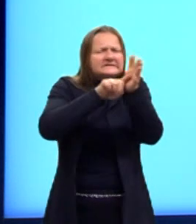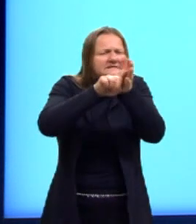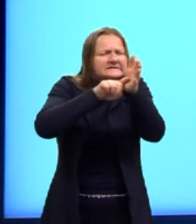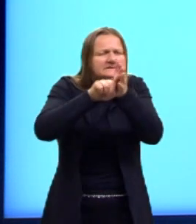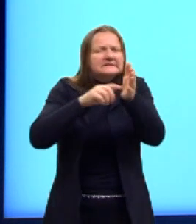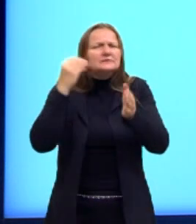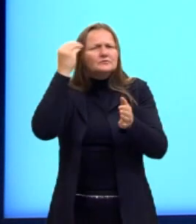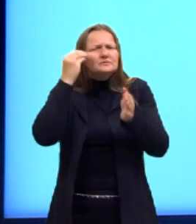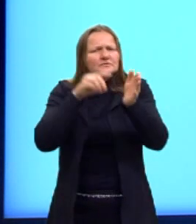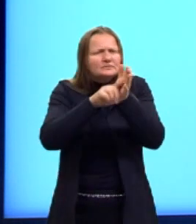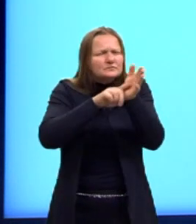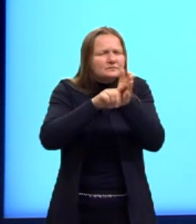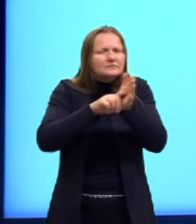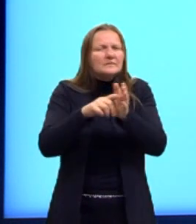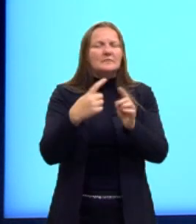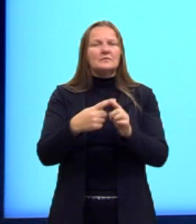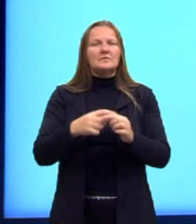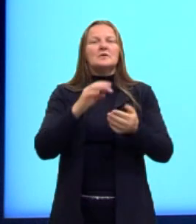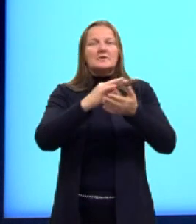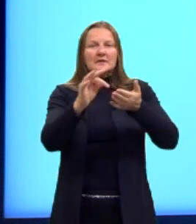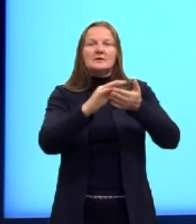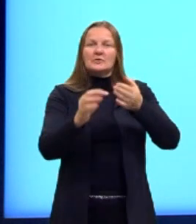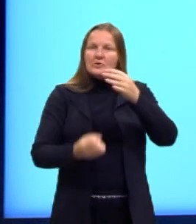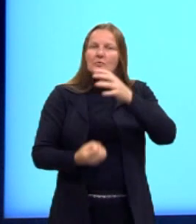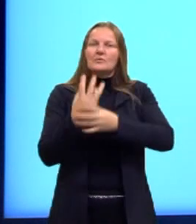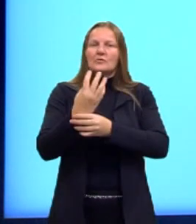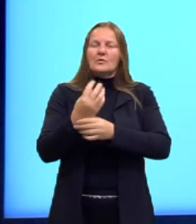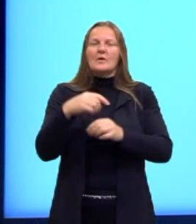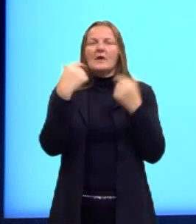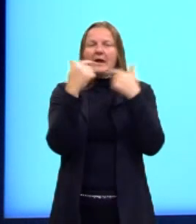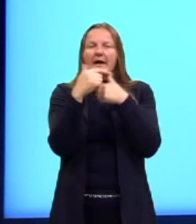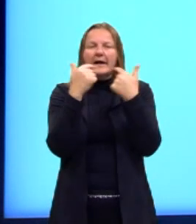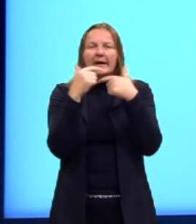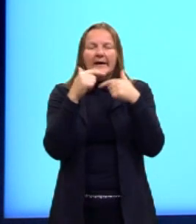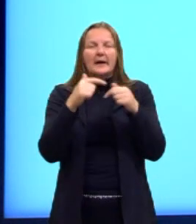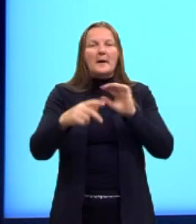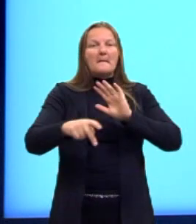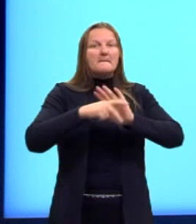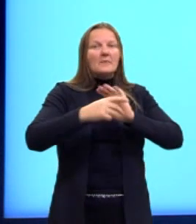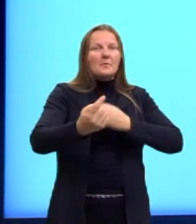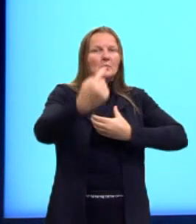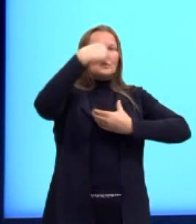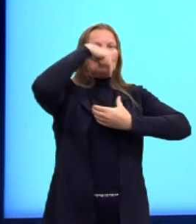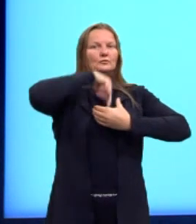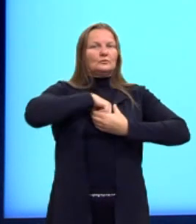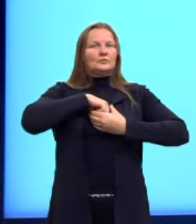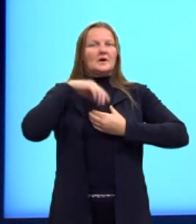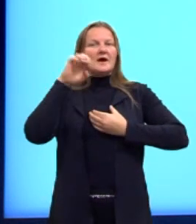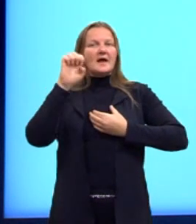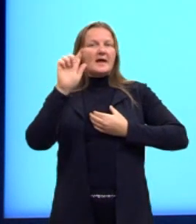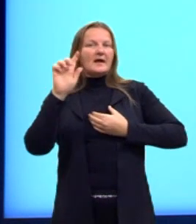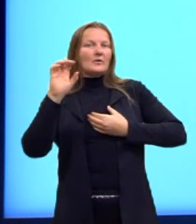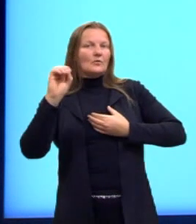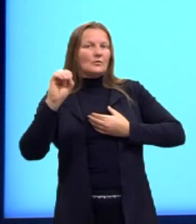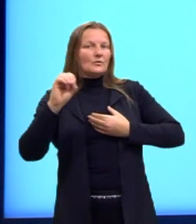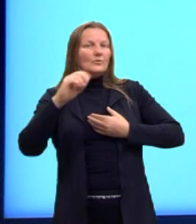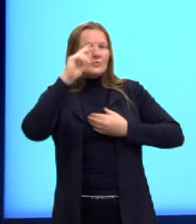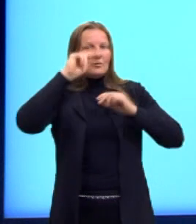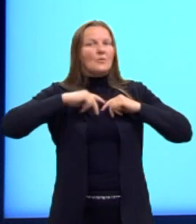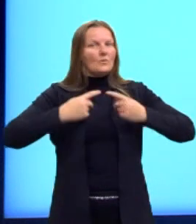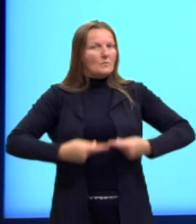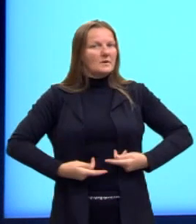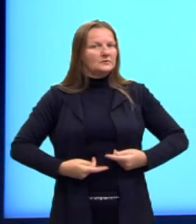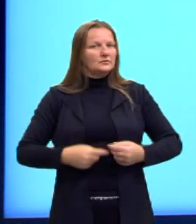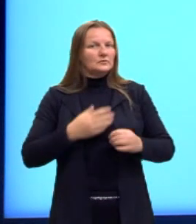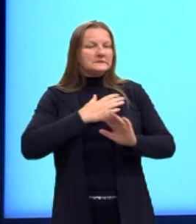acerca disso, afirmando que esse tipo de humor deriva do próprio ego humano, que se recusa a ser